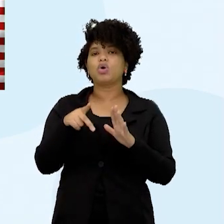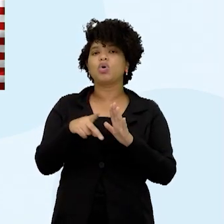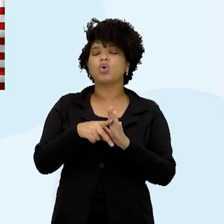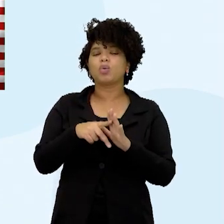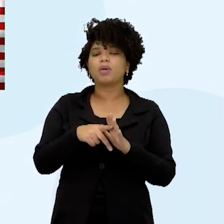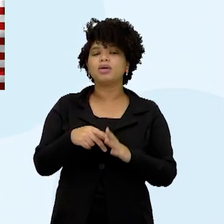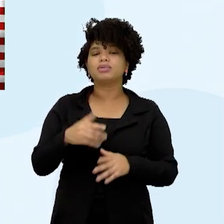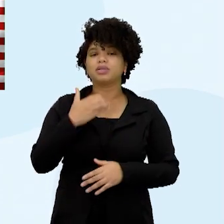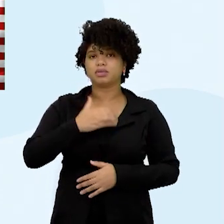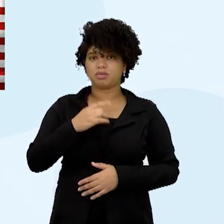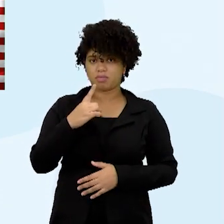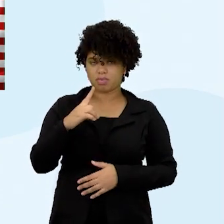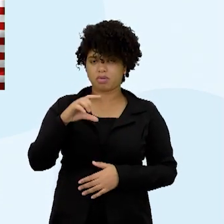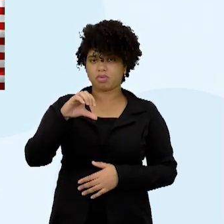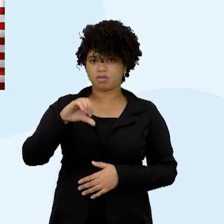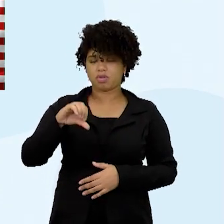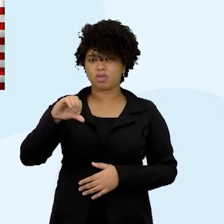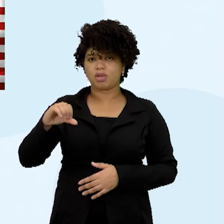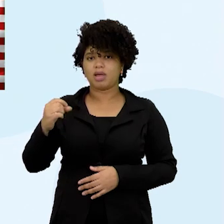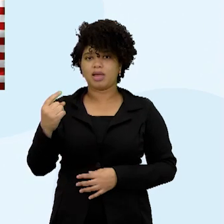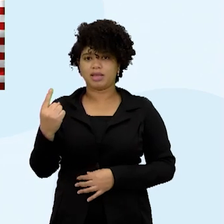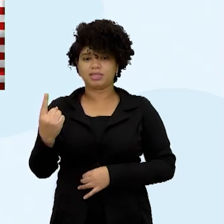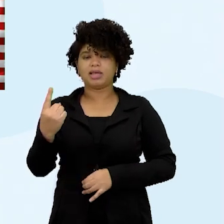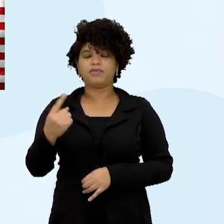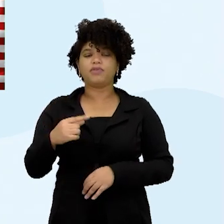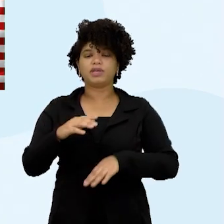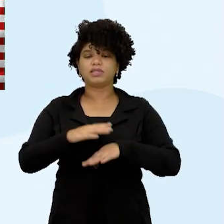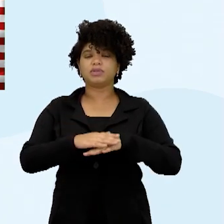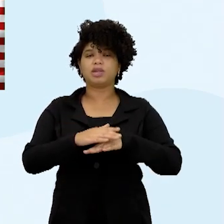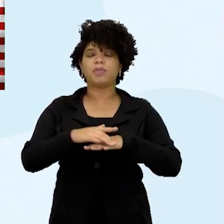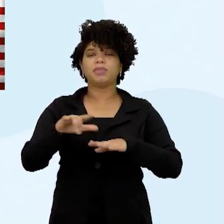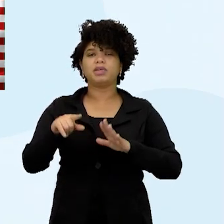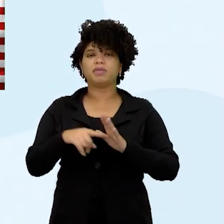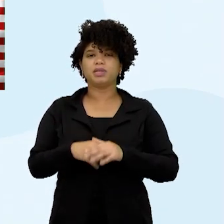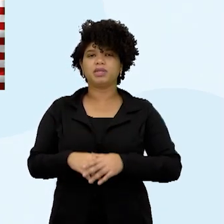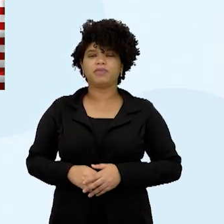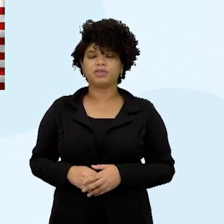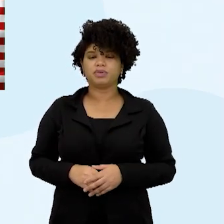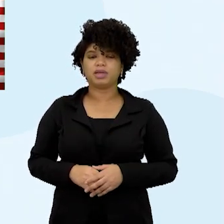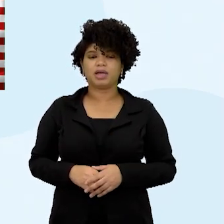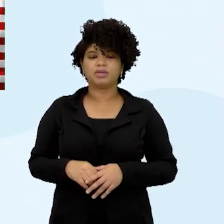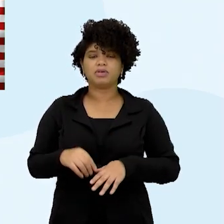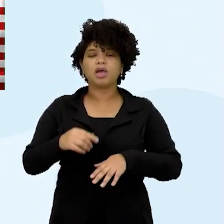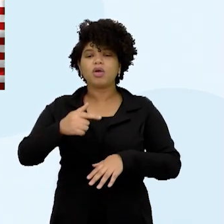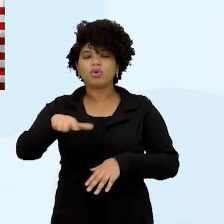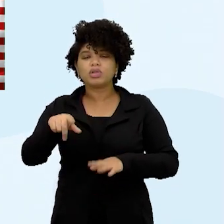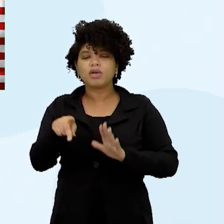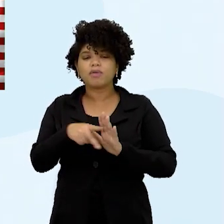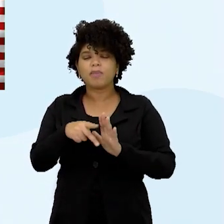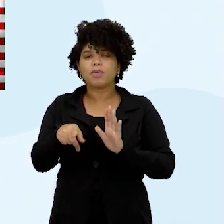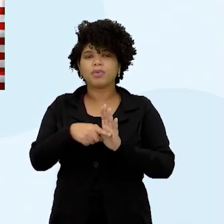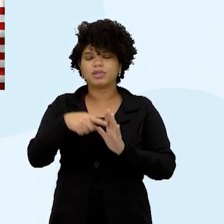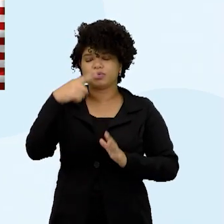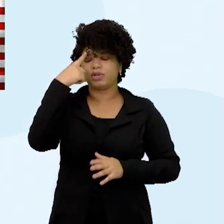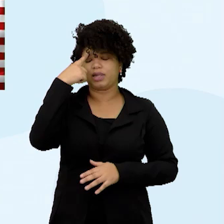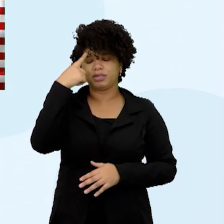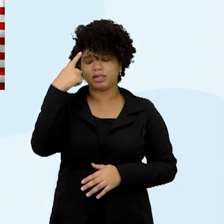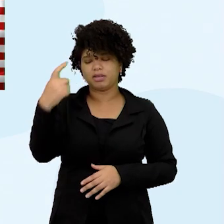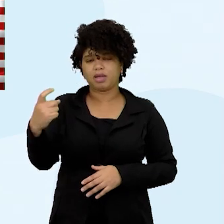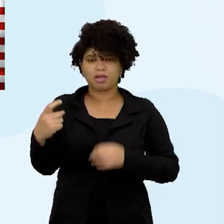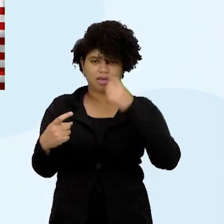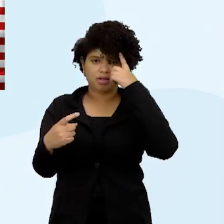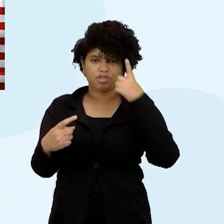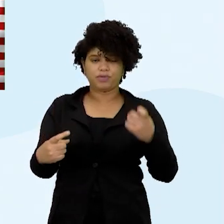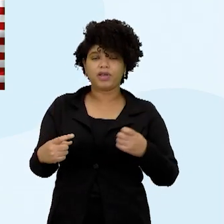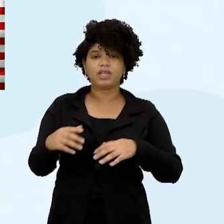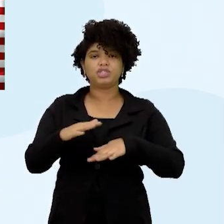de 1991. Prof, eu estou lembrando aqui, mas por que ela teve que ser ideológica? Porque o